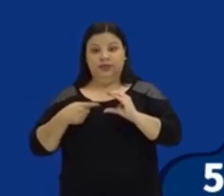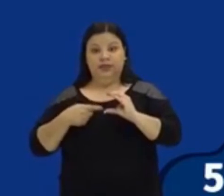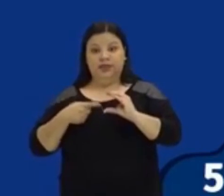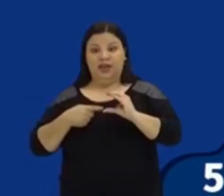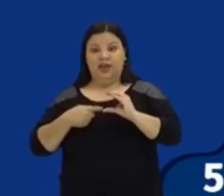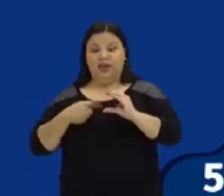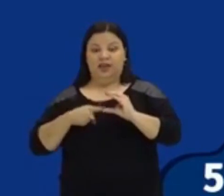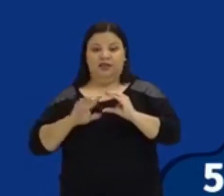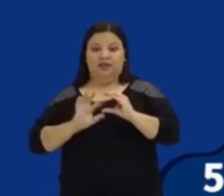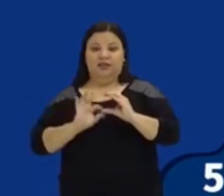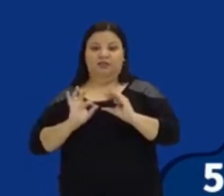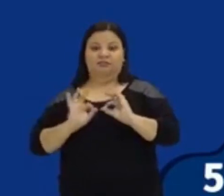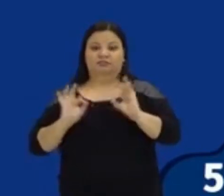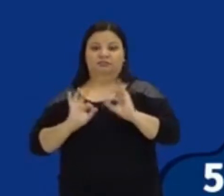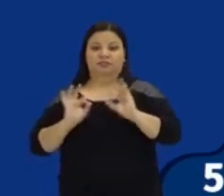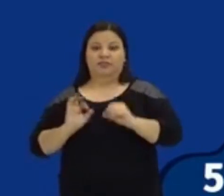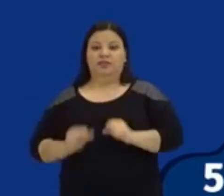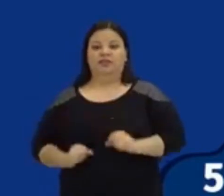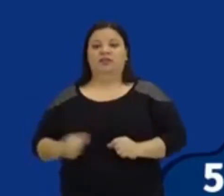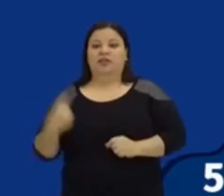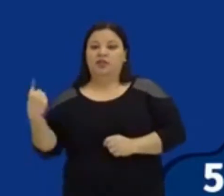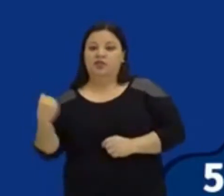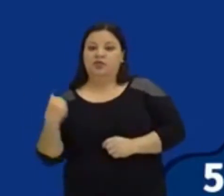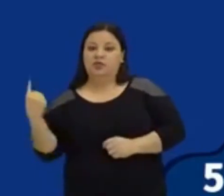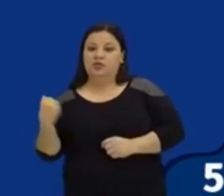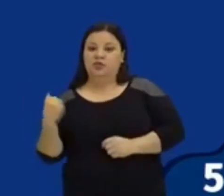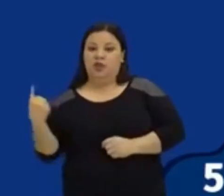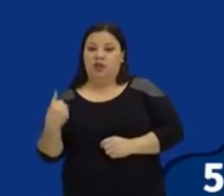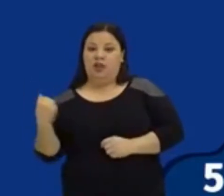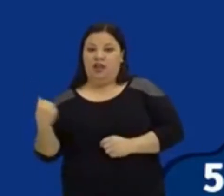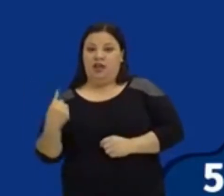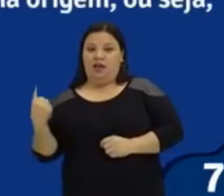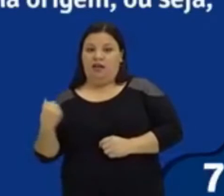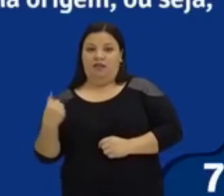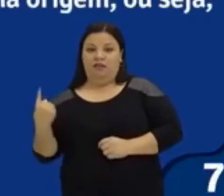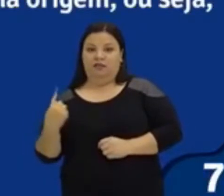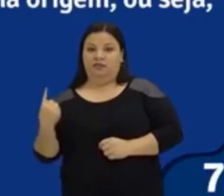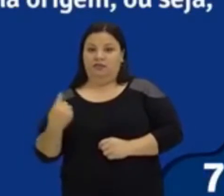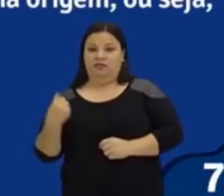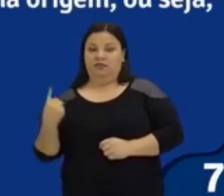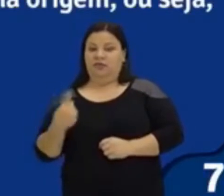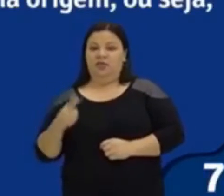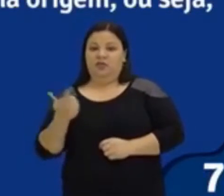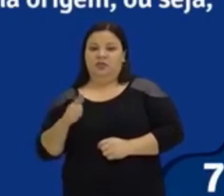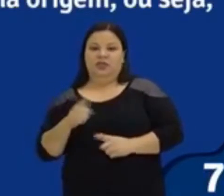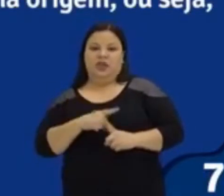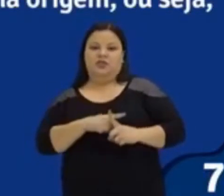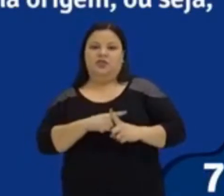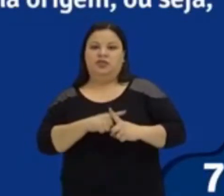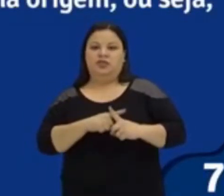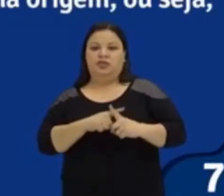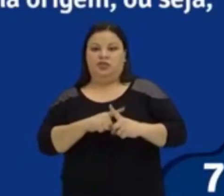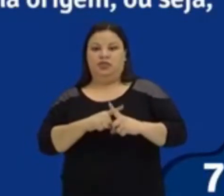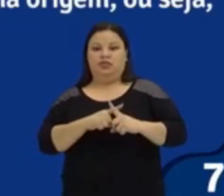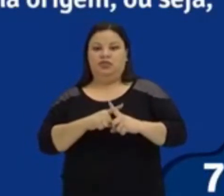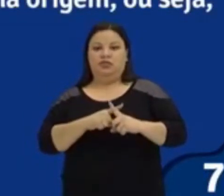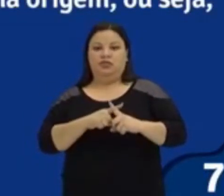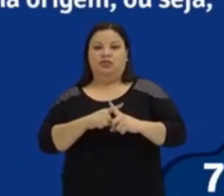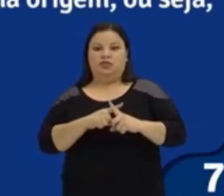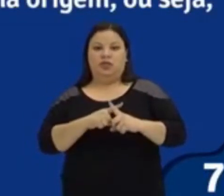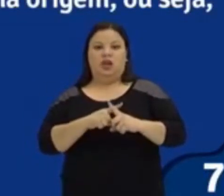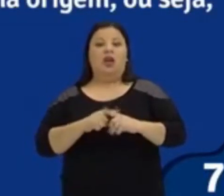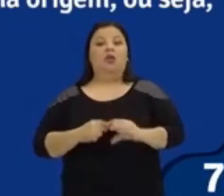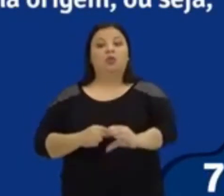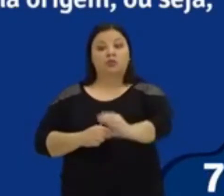independente, Ele ia ser camarada aqui no finalzinho, olha, ele não depende da variável. E a função do coeficiente C